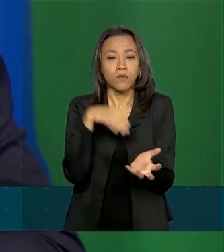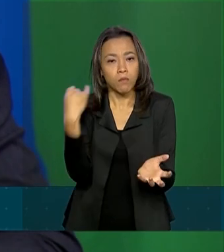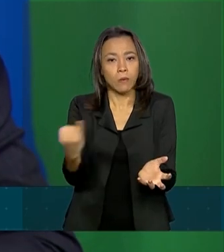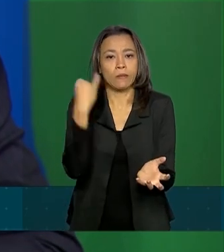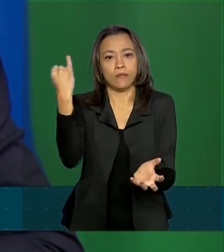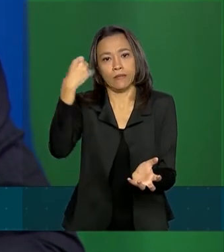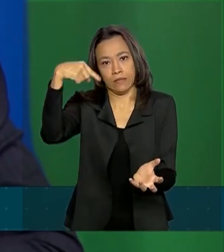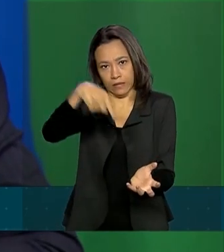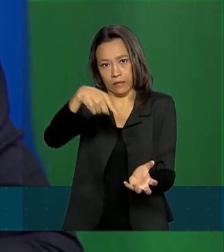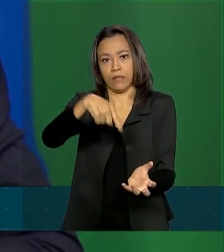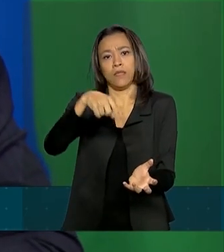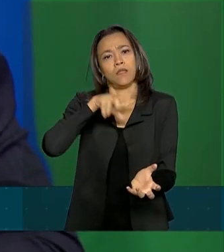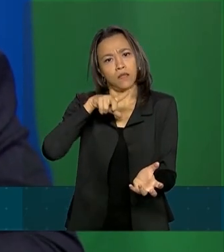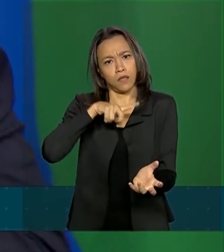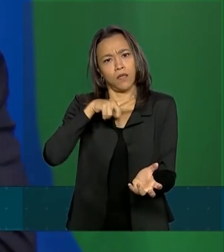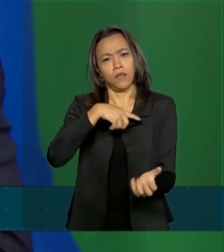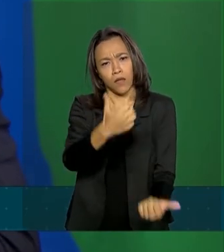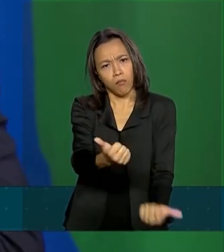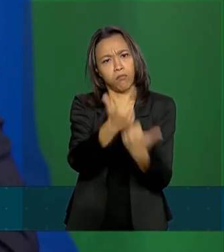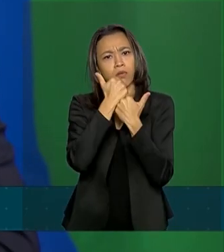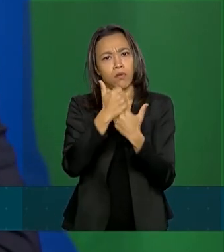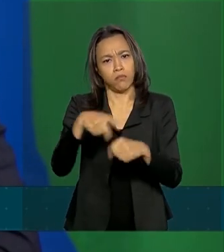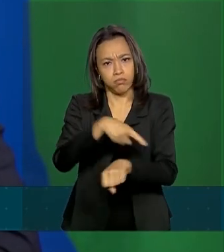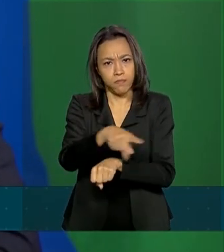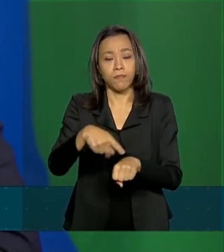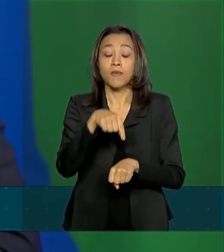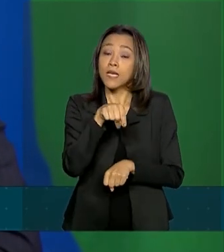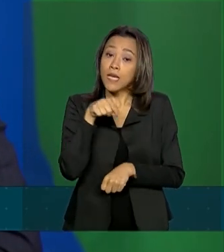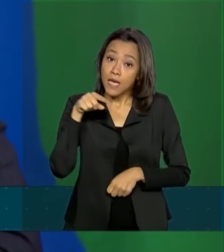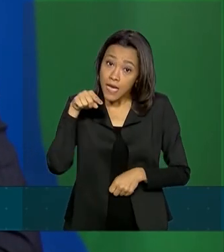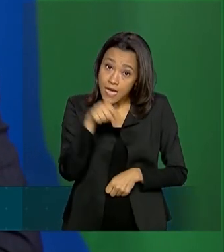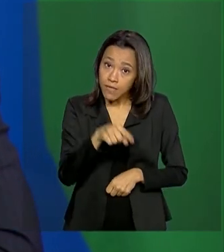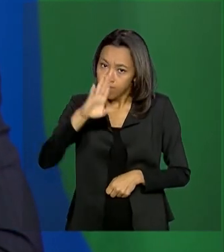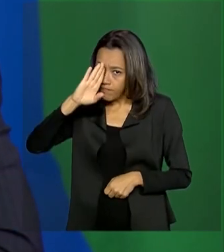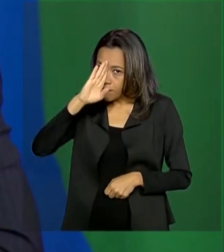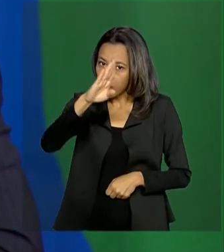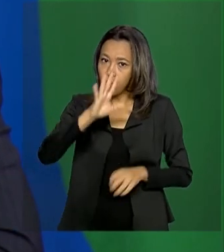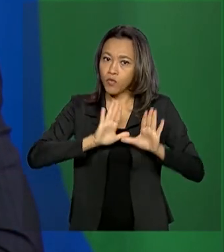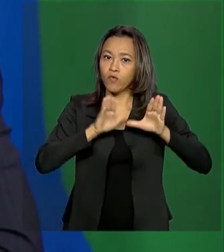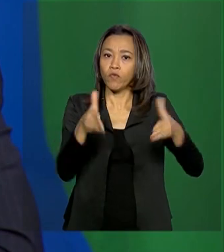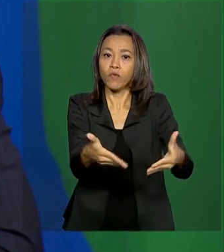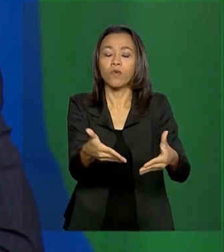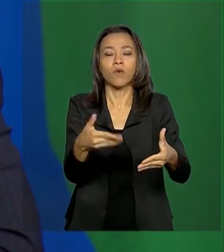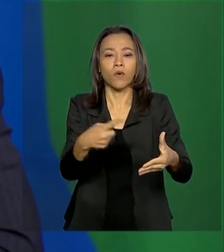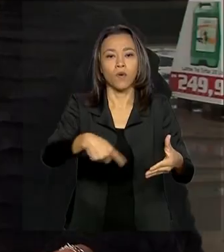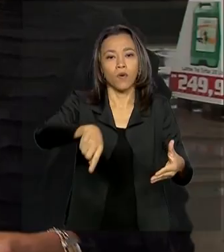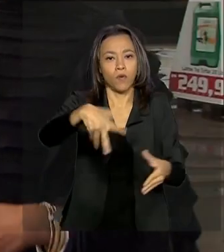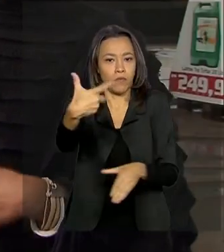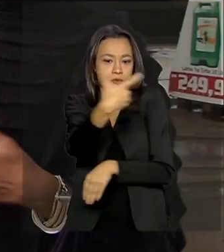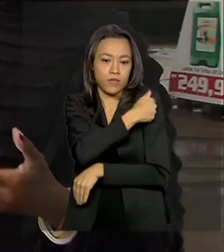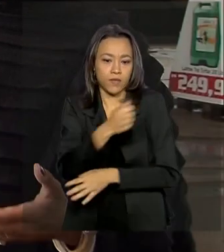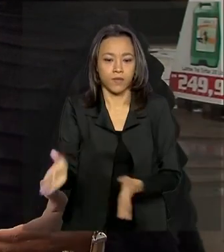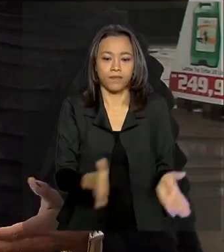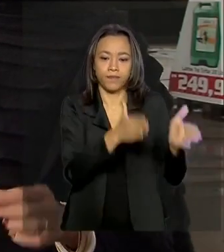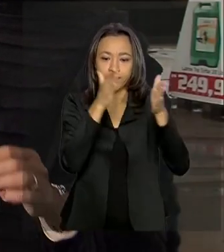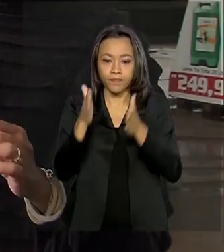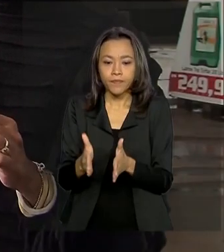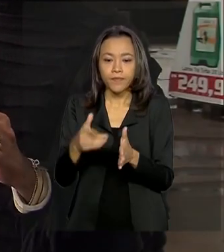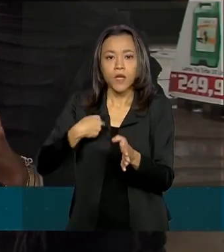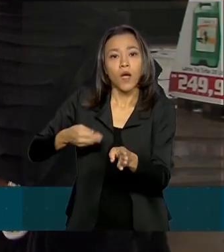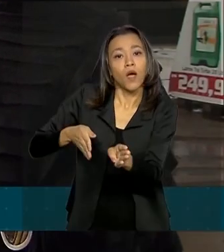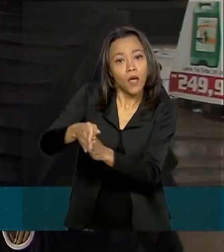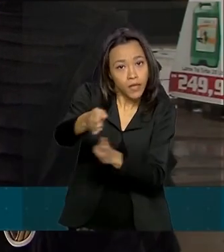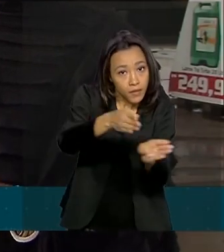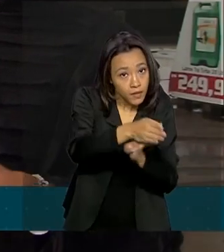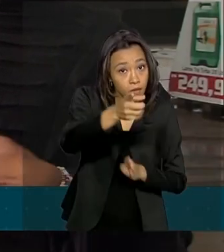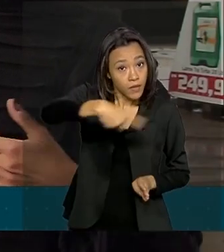trabalhado, tem dado a sua parcela de contribuição, foi colocada como prioritária aí na campanha de vacinação. Uma recomendação é que